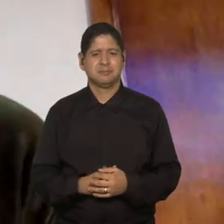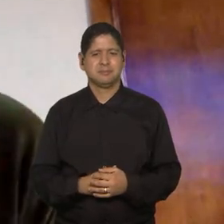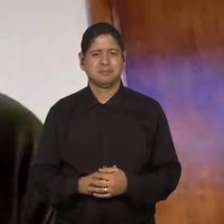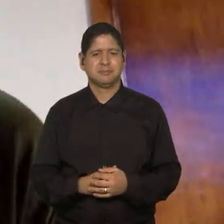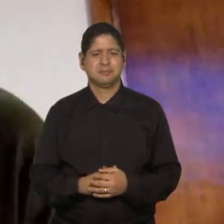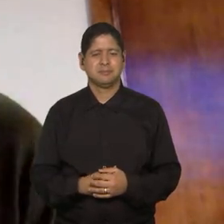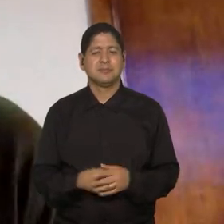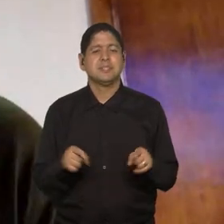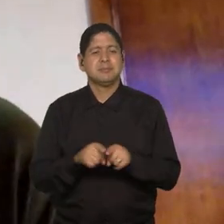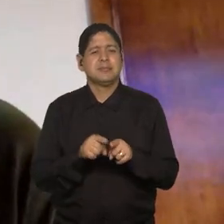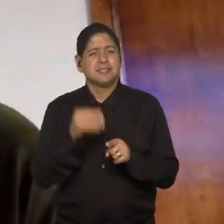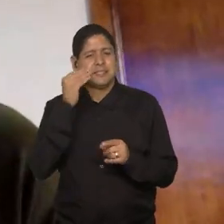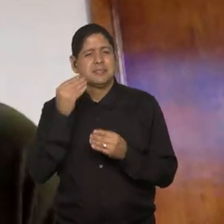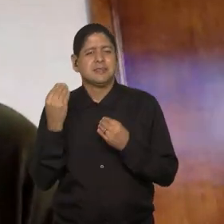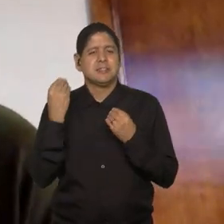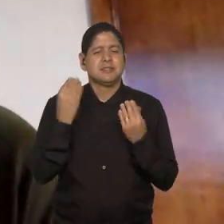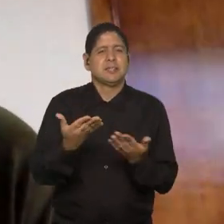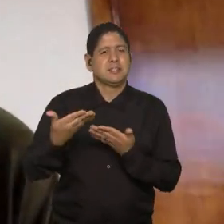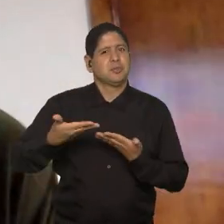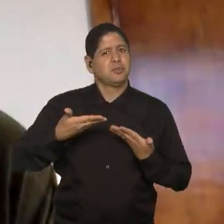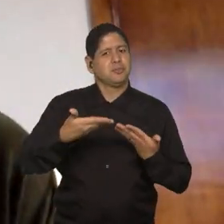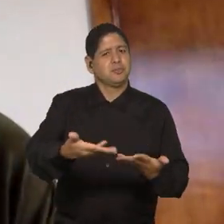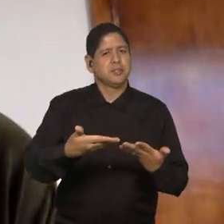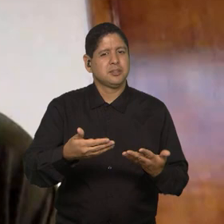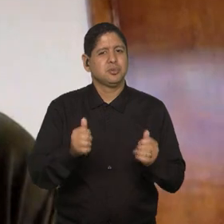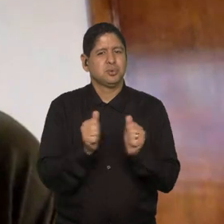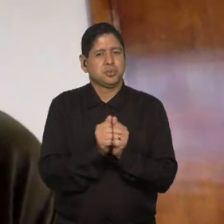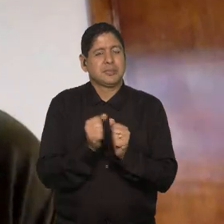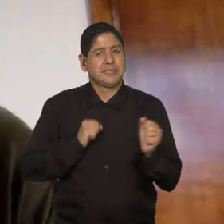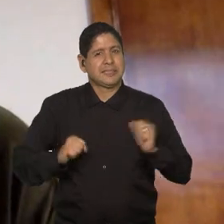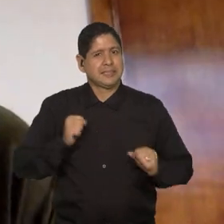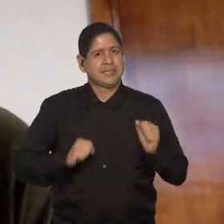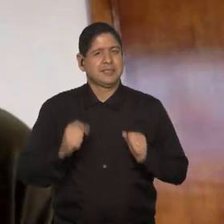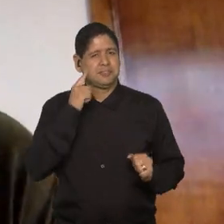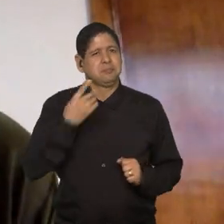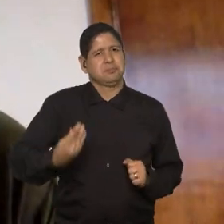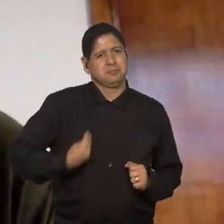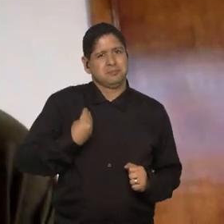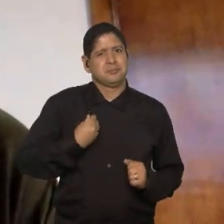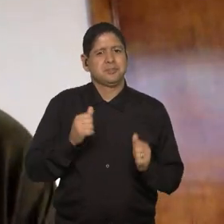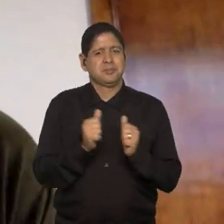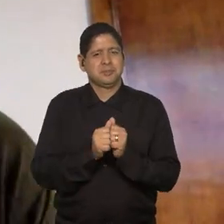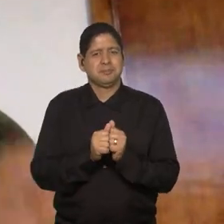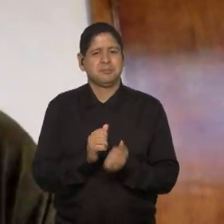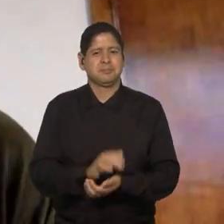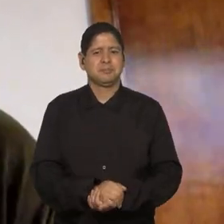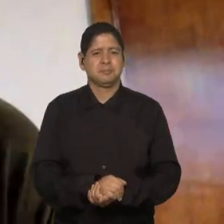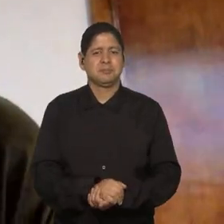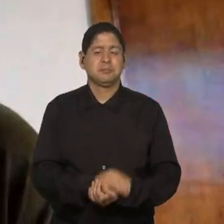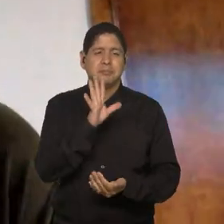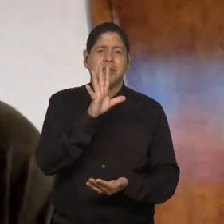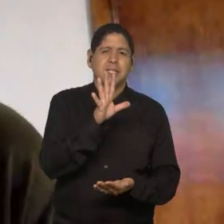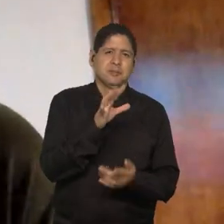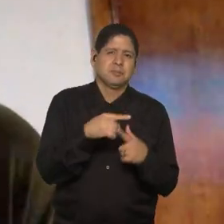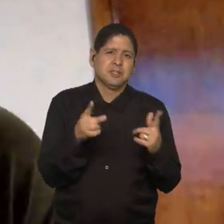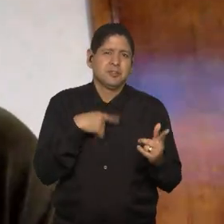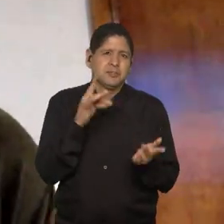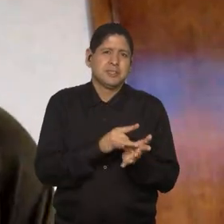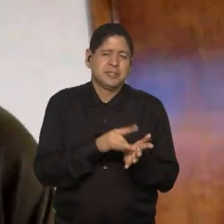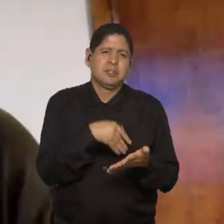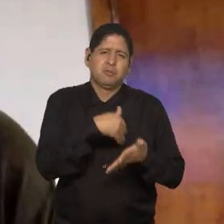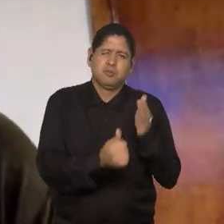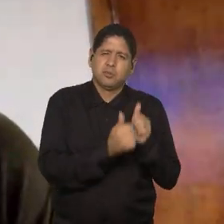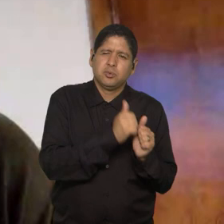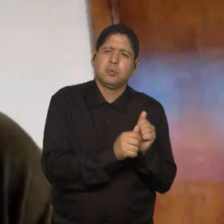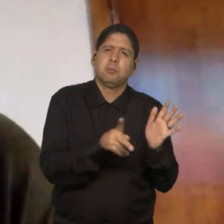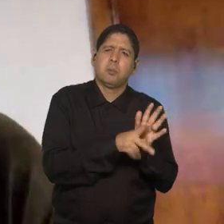Quem puder fazer chegar esse convite nela, está feito, se não vou dar pessoalmente lá quando estiver. Mas é do futebol